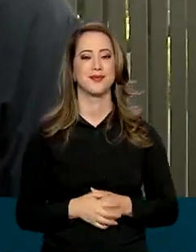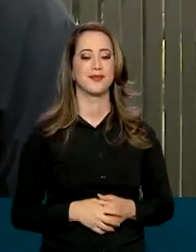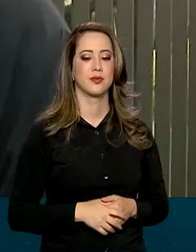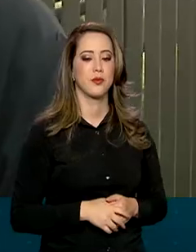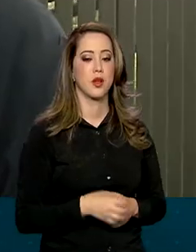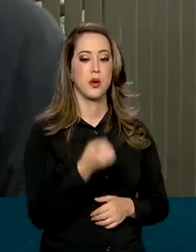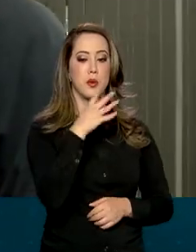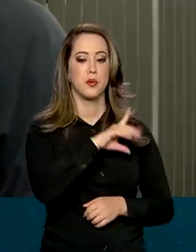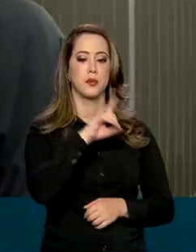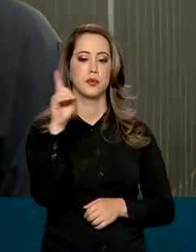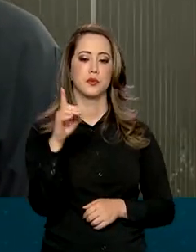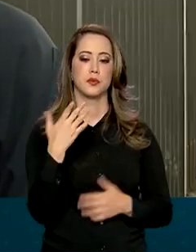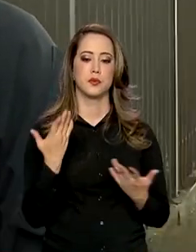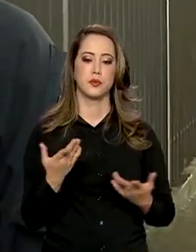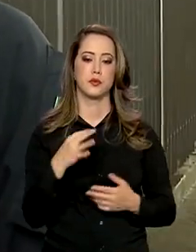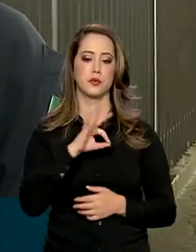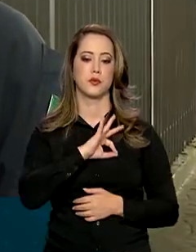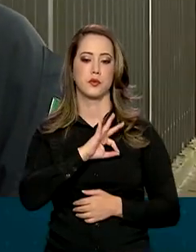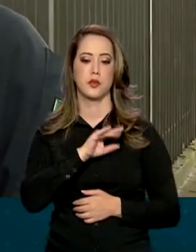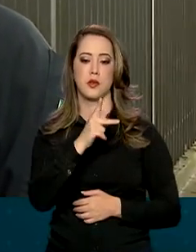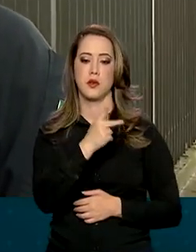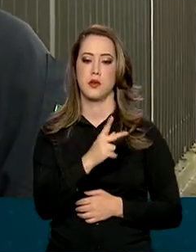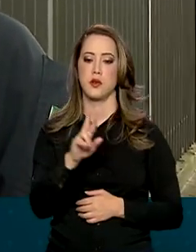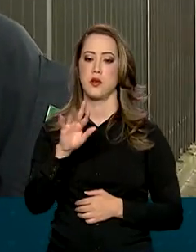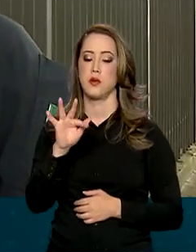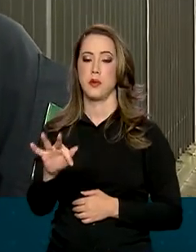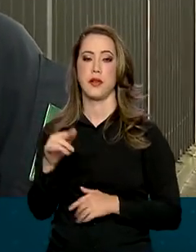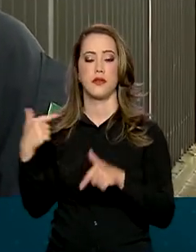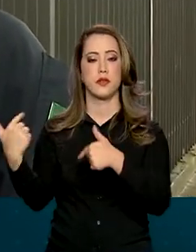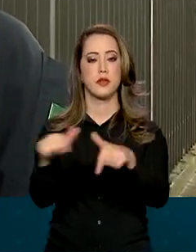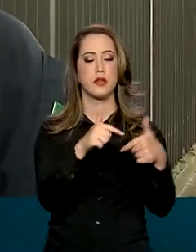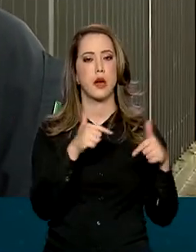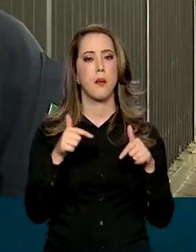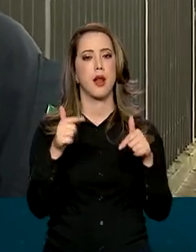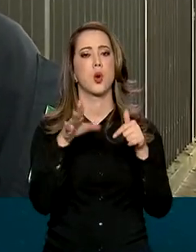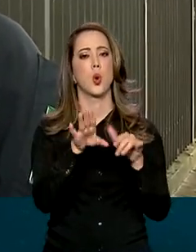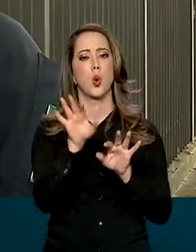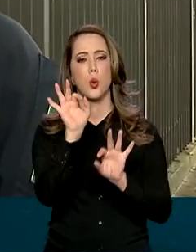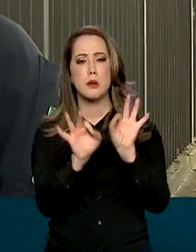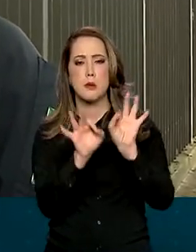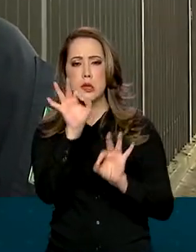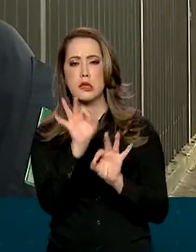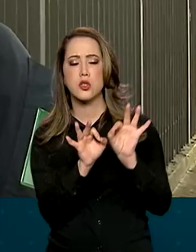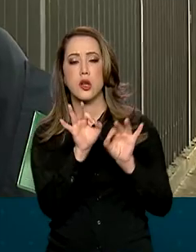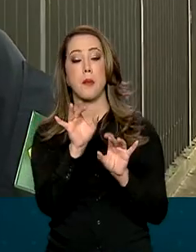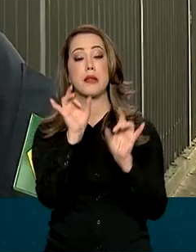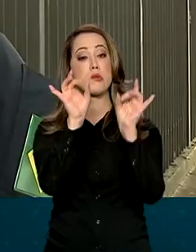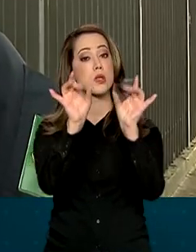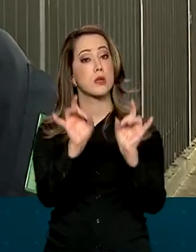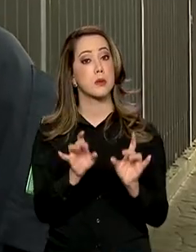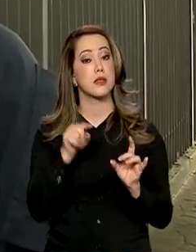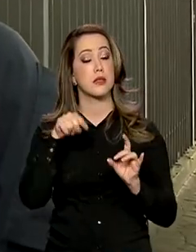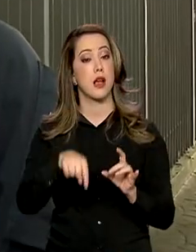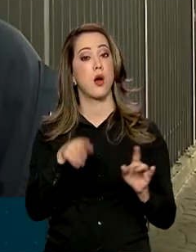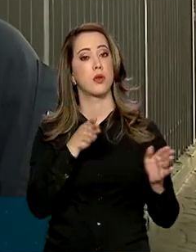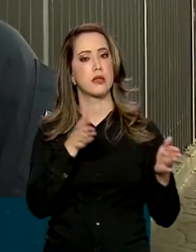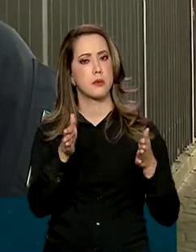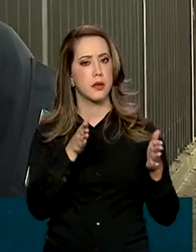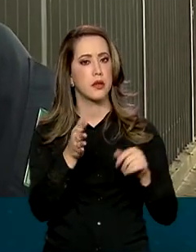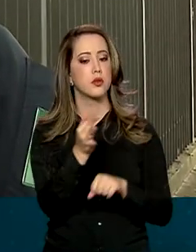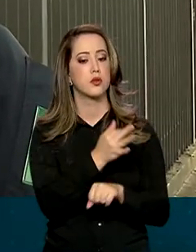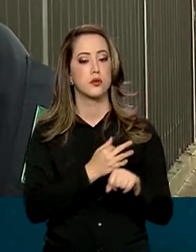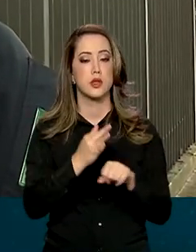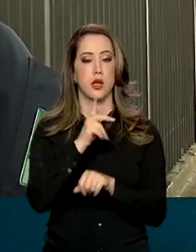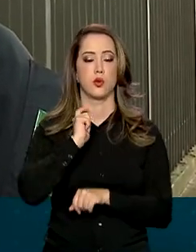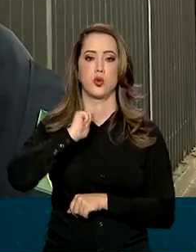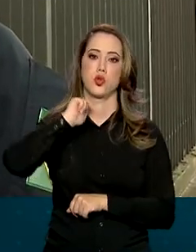espectadores. A Polícia Rodoviária Federal trabalhou aí com um esquema especial pra esse feriado de Tiradentes. A gente sabe que não só o feriado